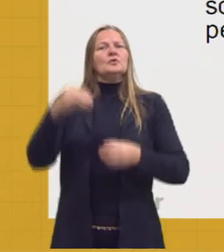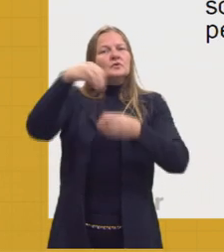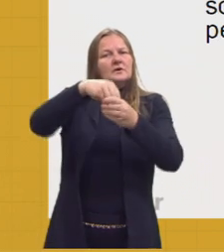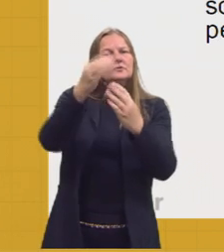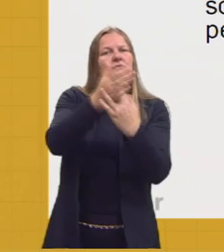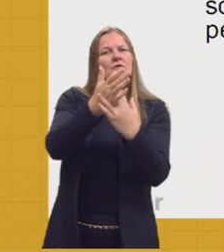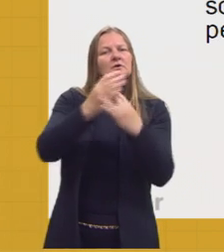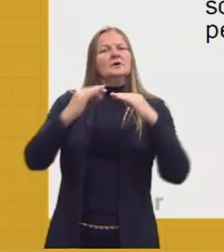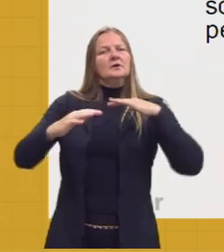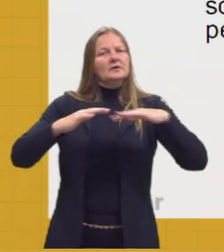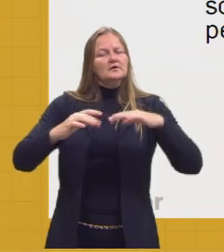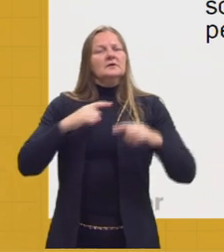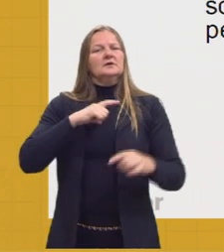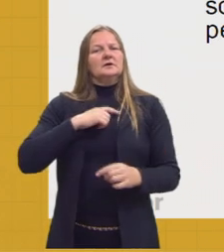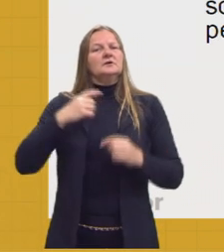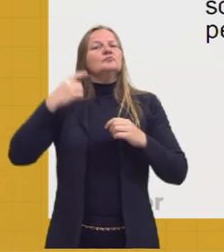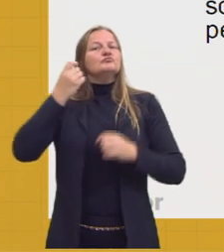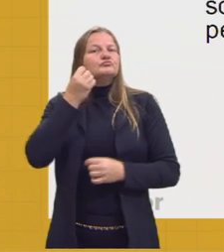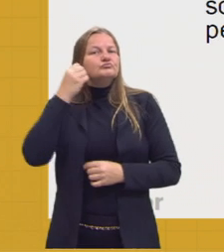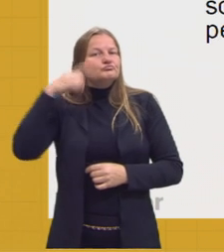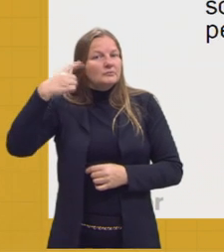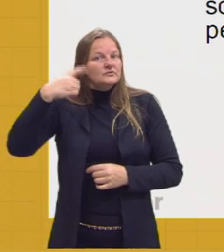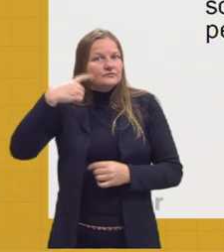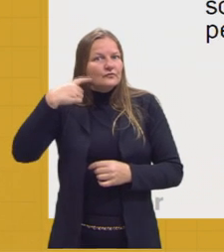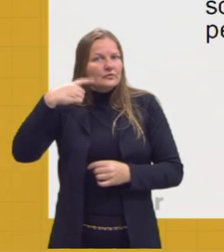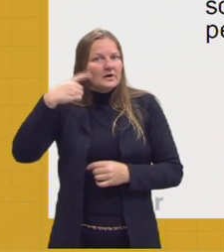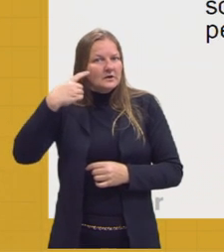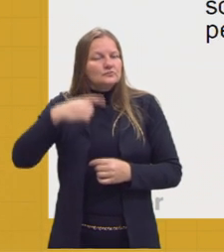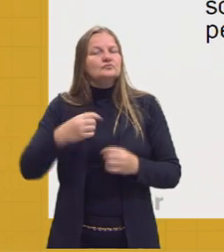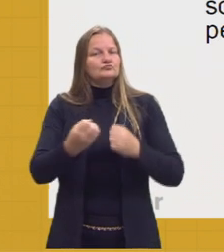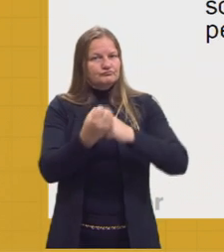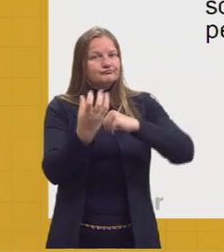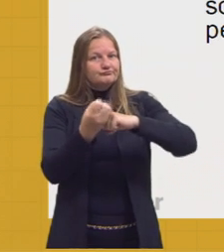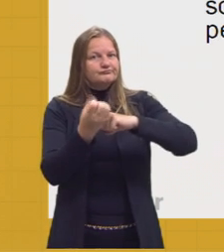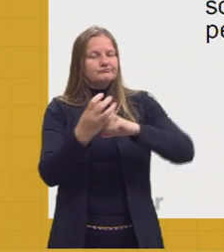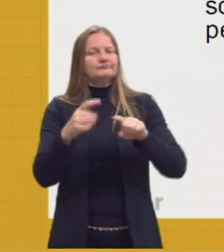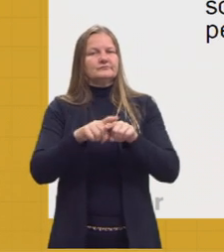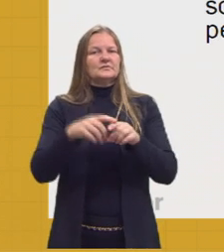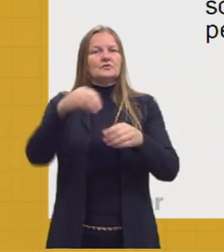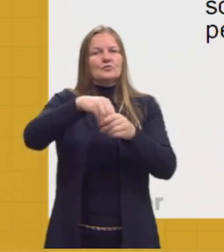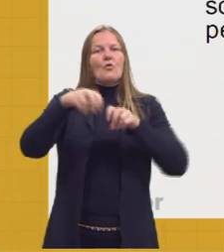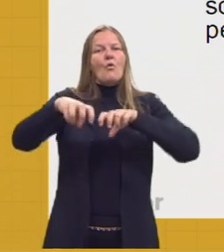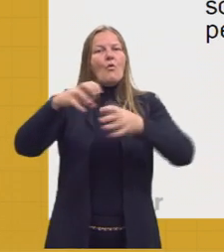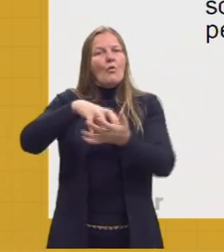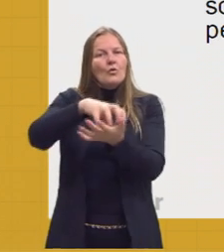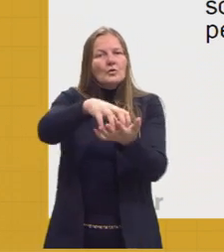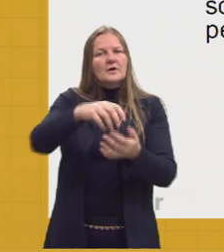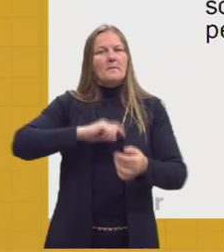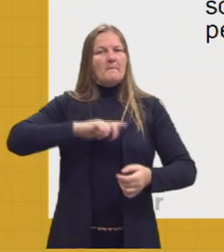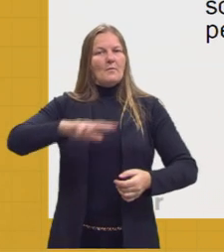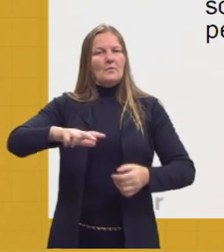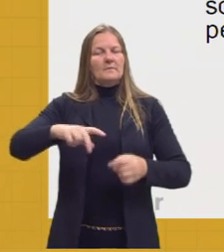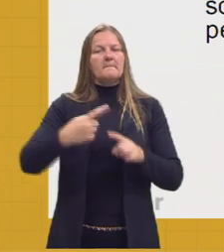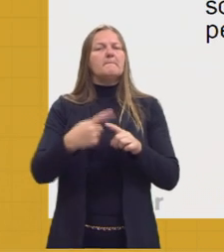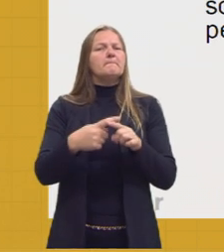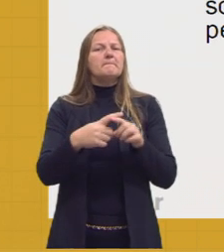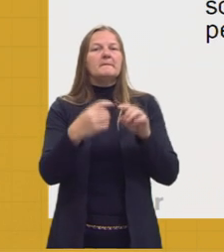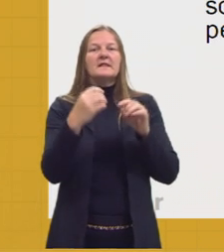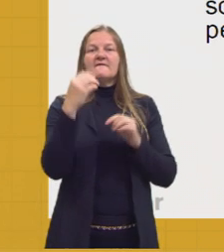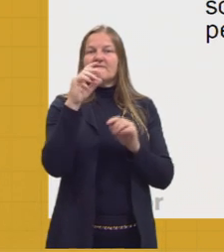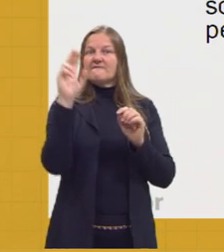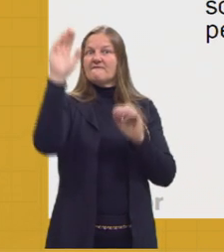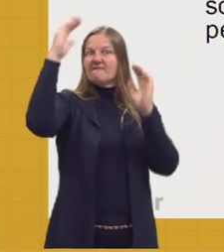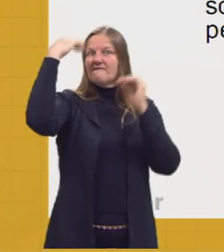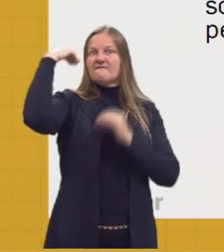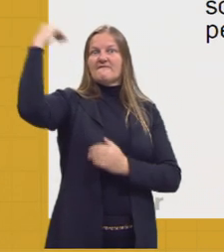Além de poeta, ele foi advogado durante esse período da colônia portuguesa. Ele é conhecido, então, como boca do inferno,